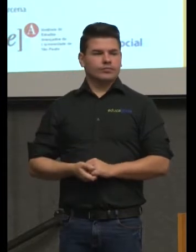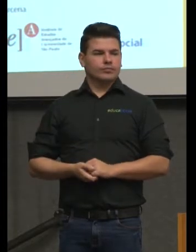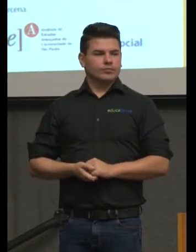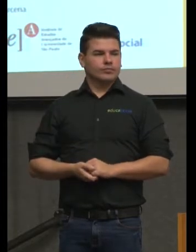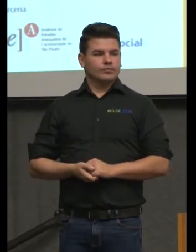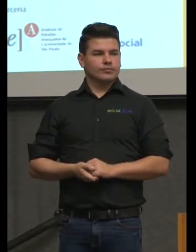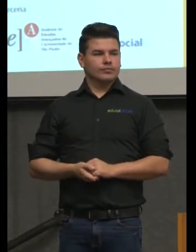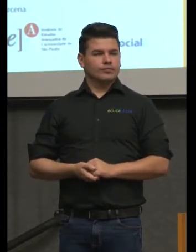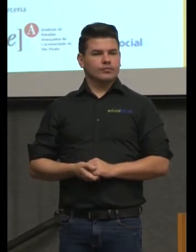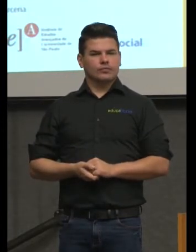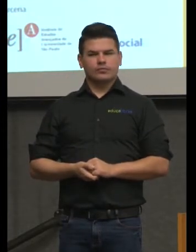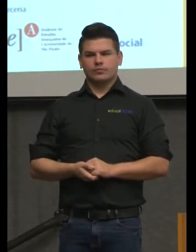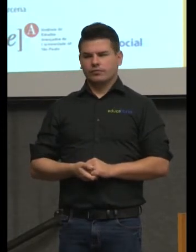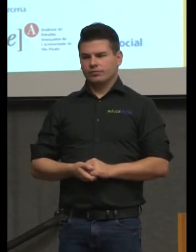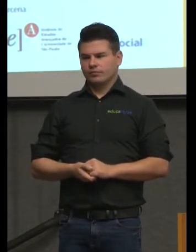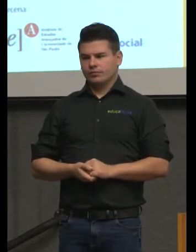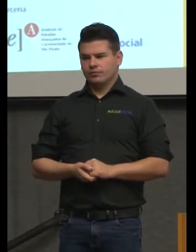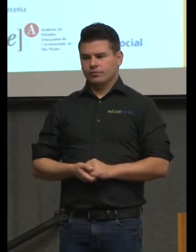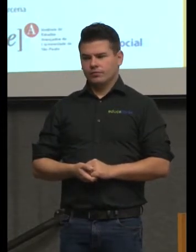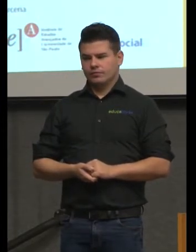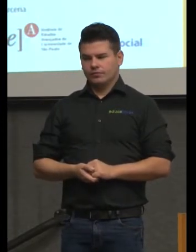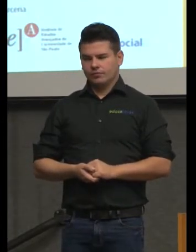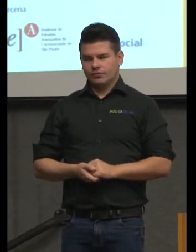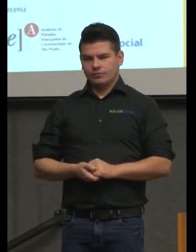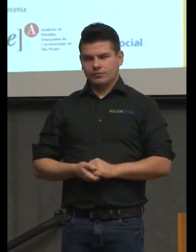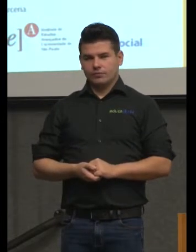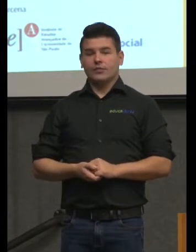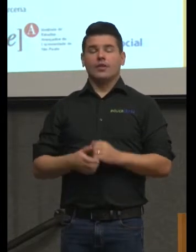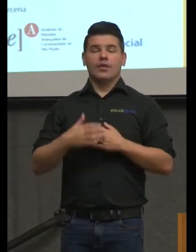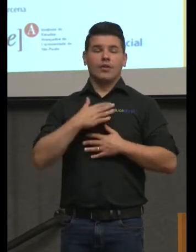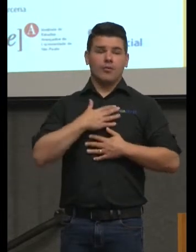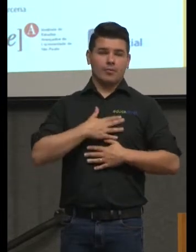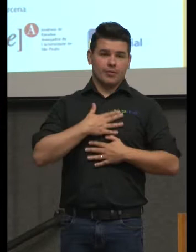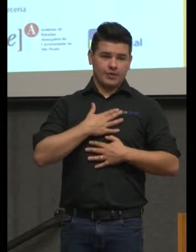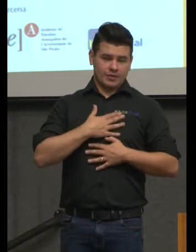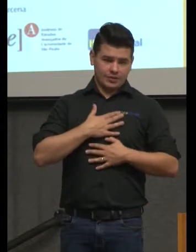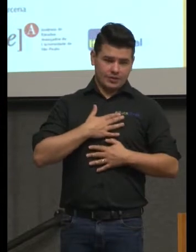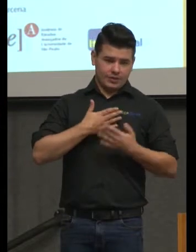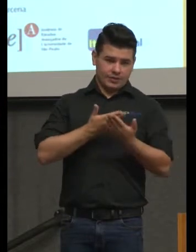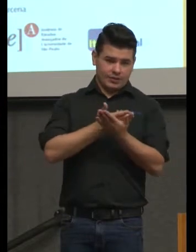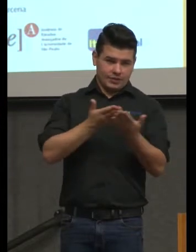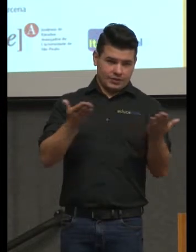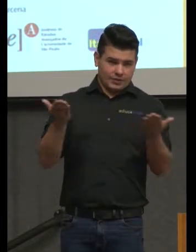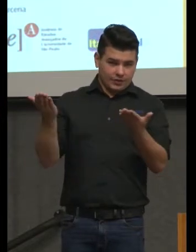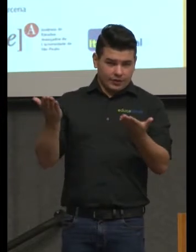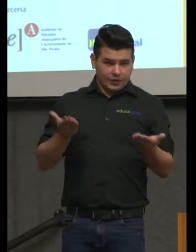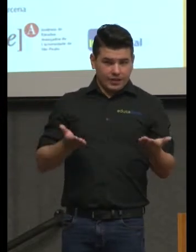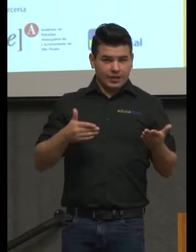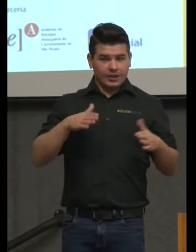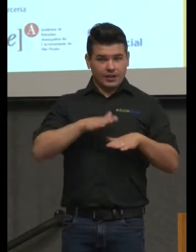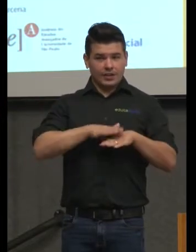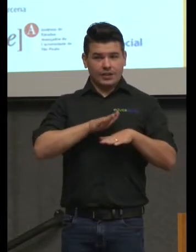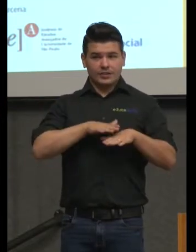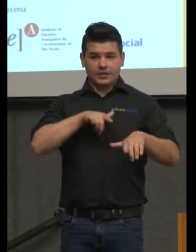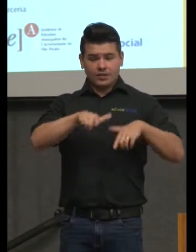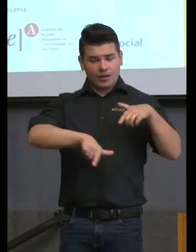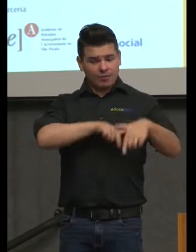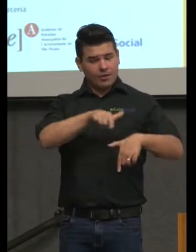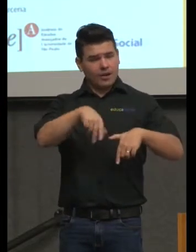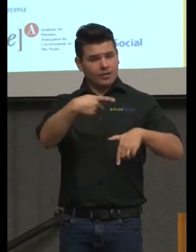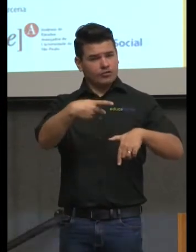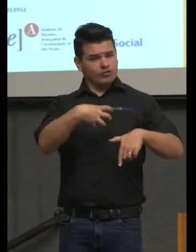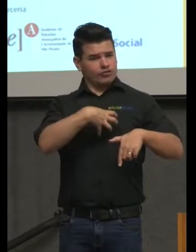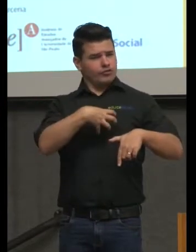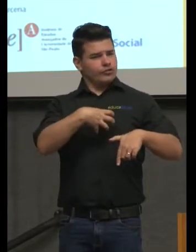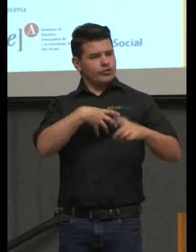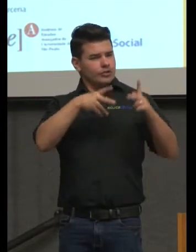Bom, gente, é um prazer grande ter esse trabalho que nós estamos tendo aqui da forma como que